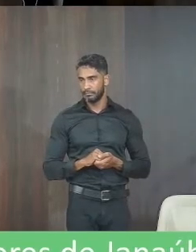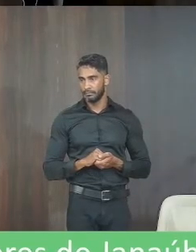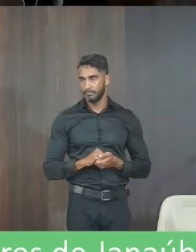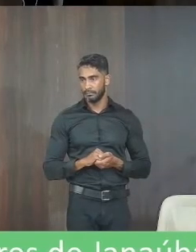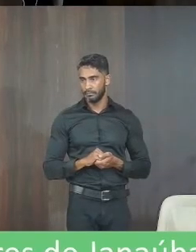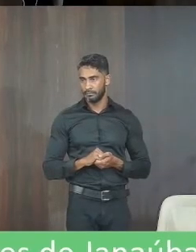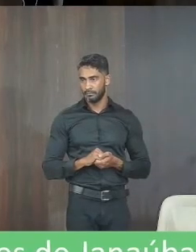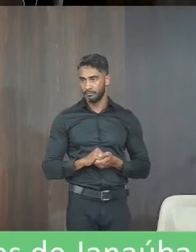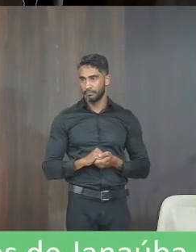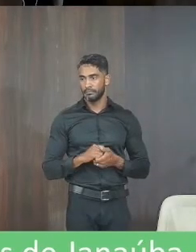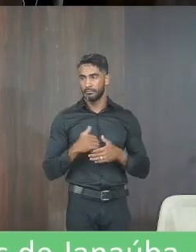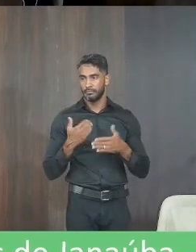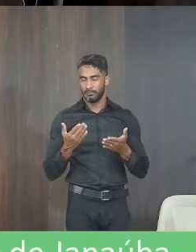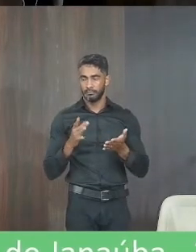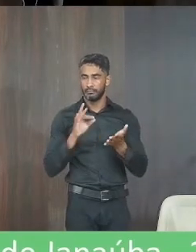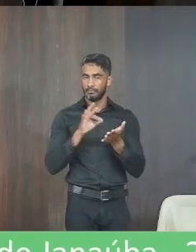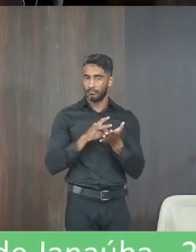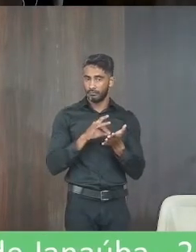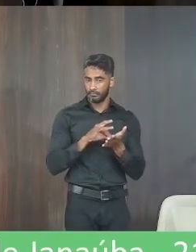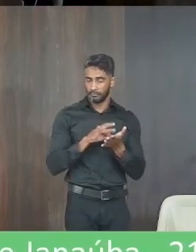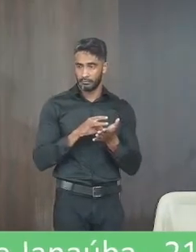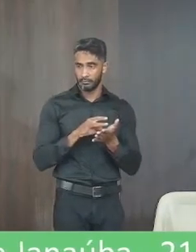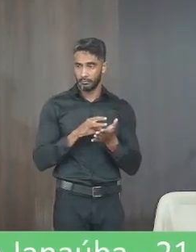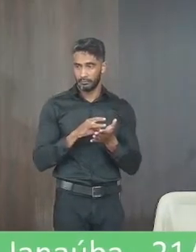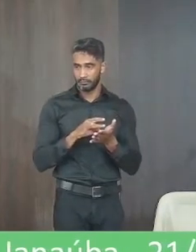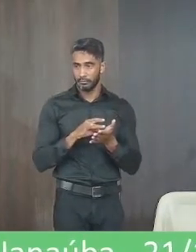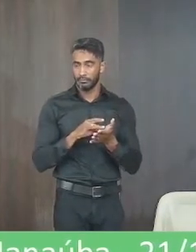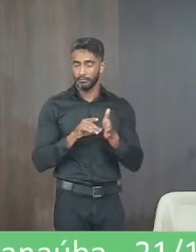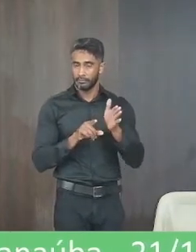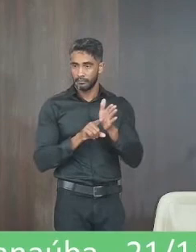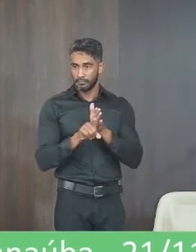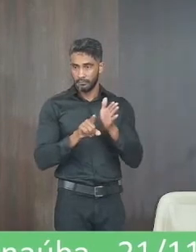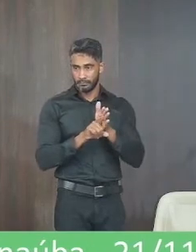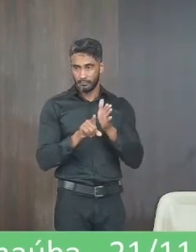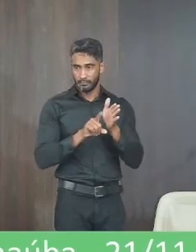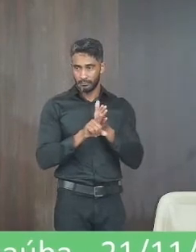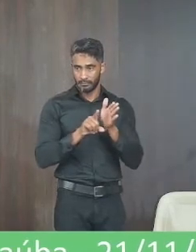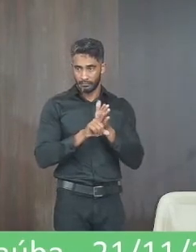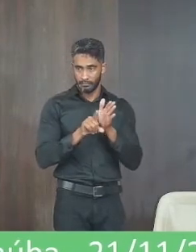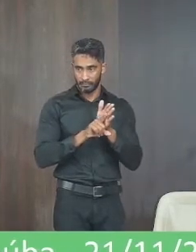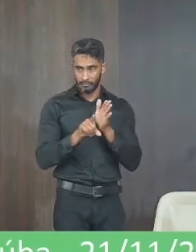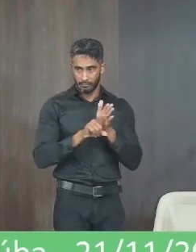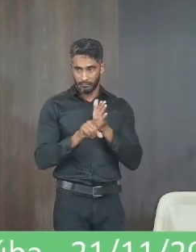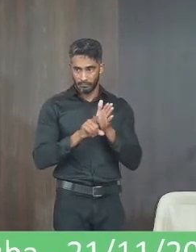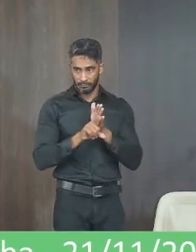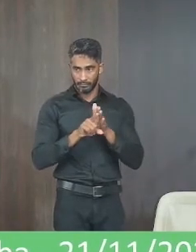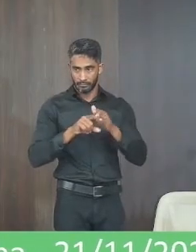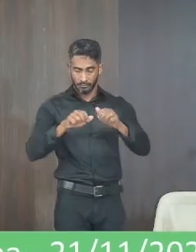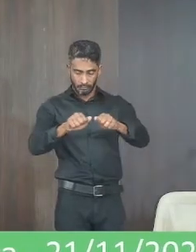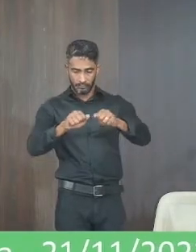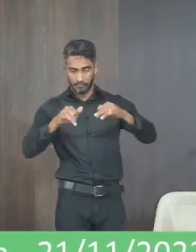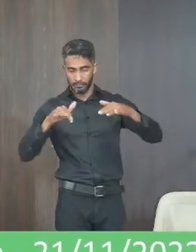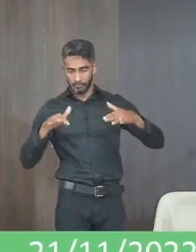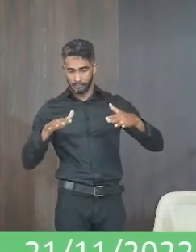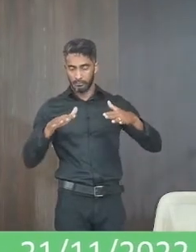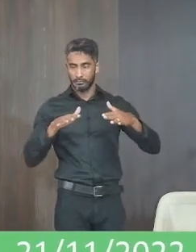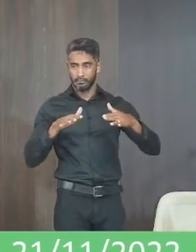obrigada na verdade foi questionado aqui no plenarinho